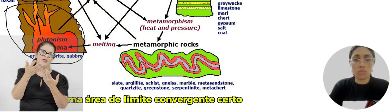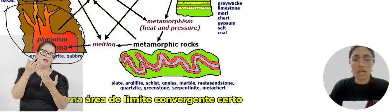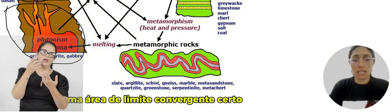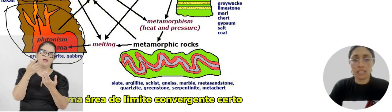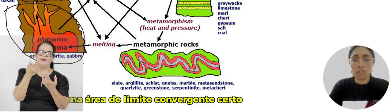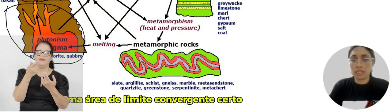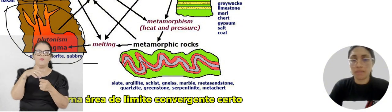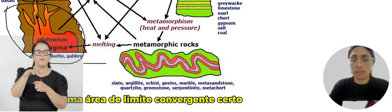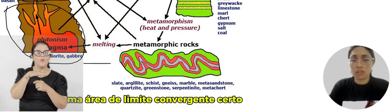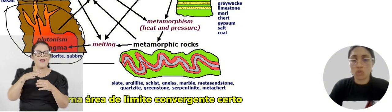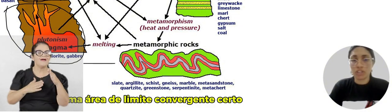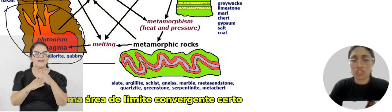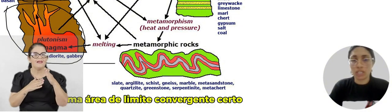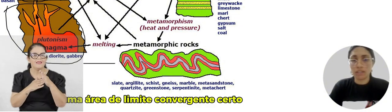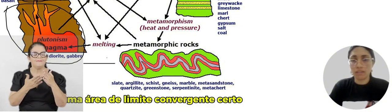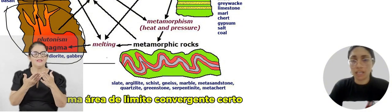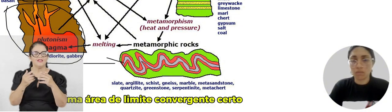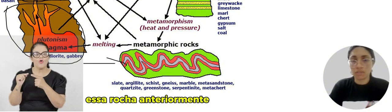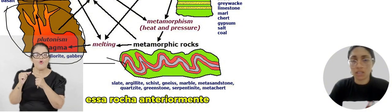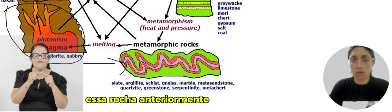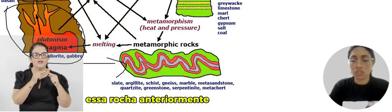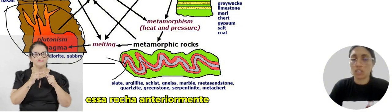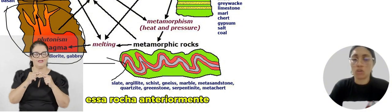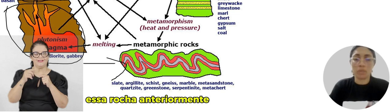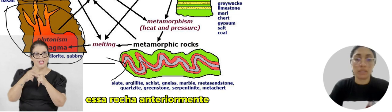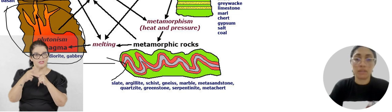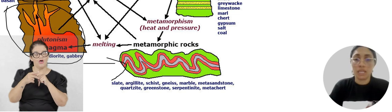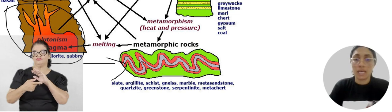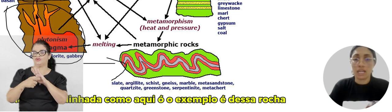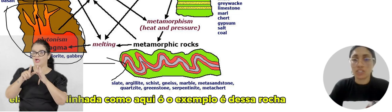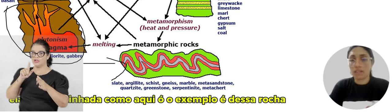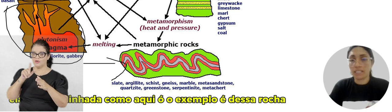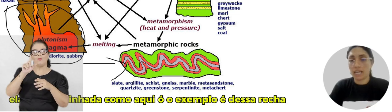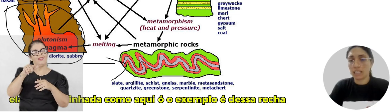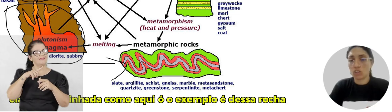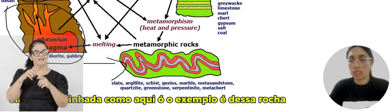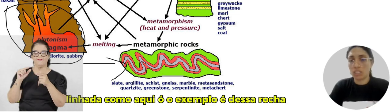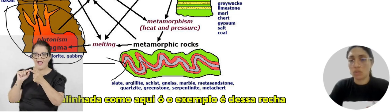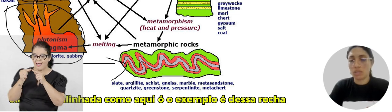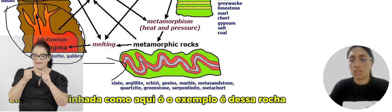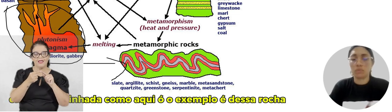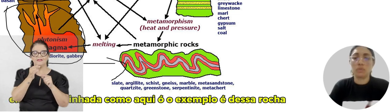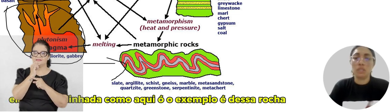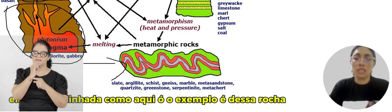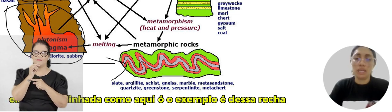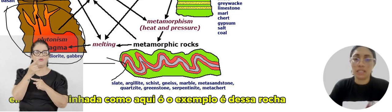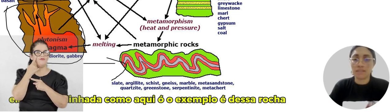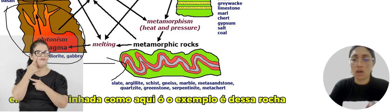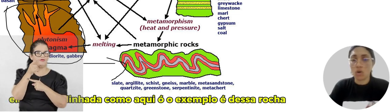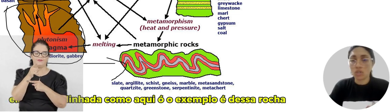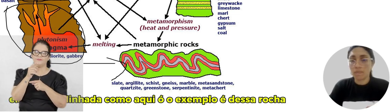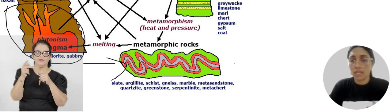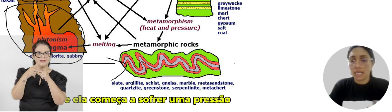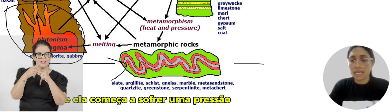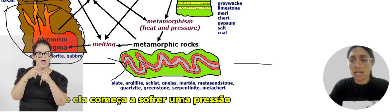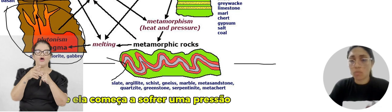uma área de limite convergente, certo? Essa rocha anteriormente, ela estava alinhada, como aqui, o exemplo dessa